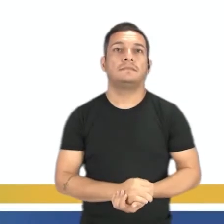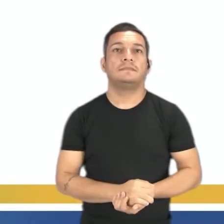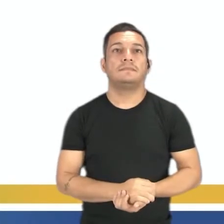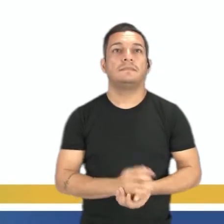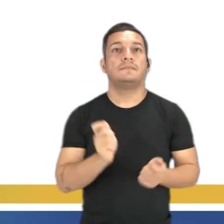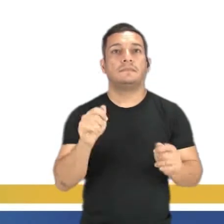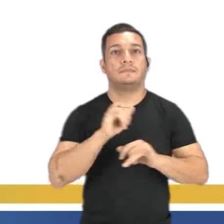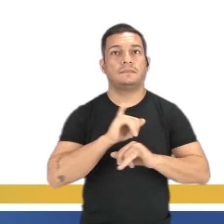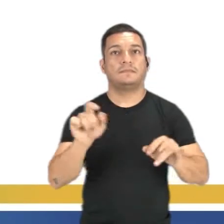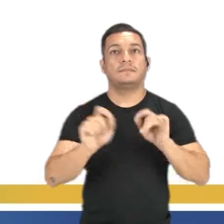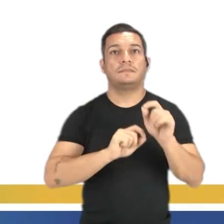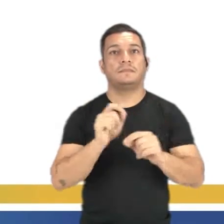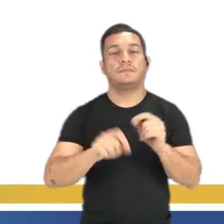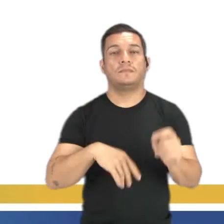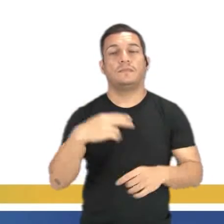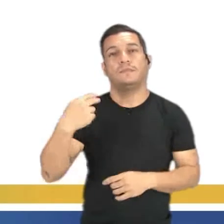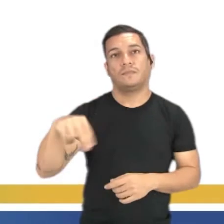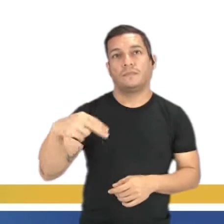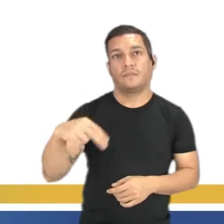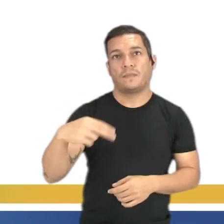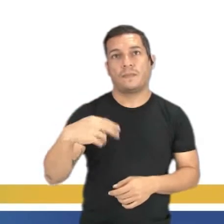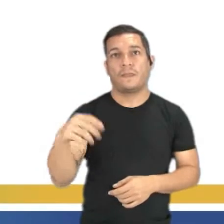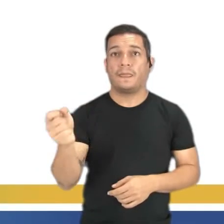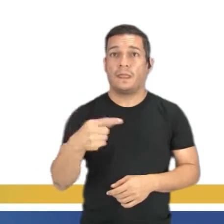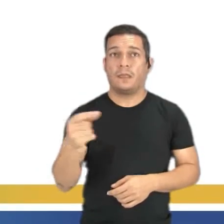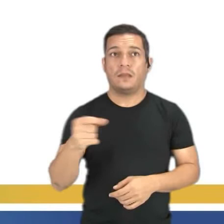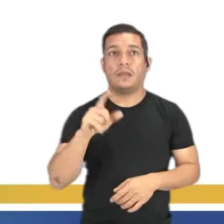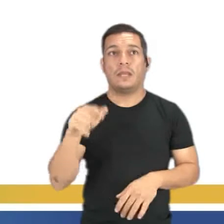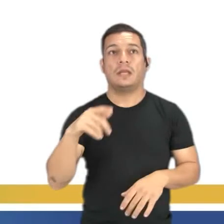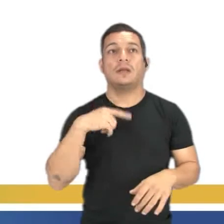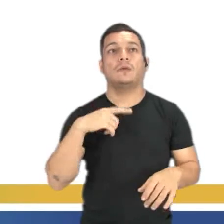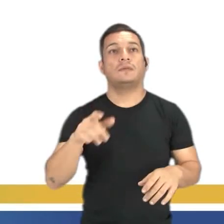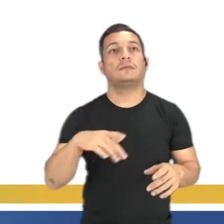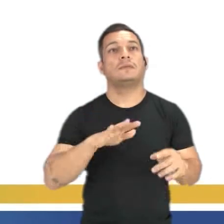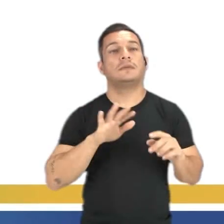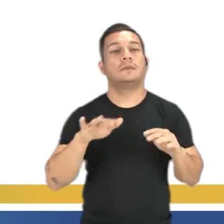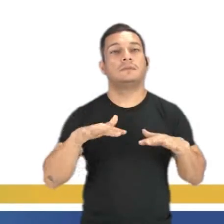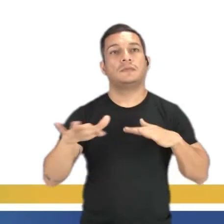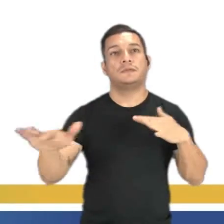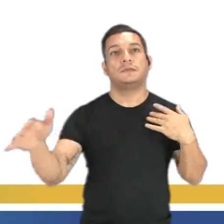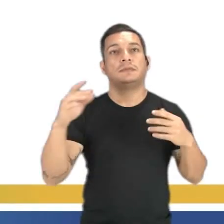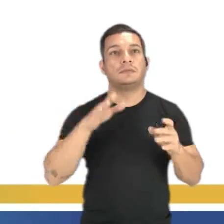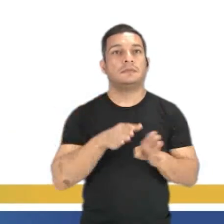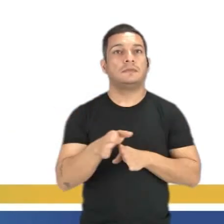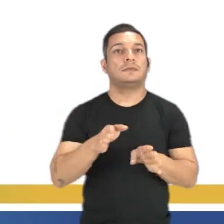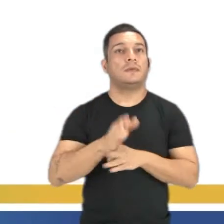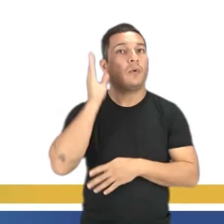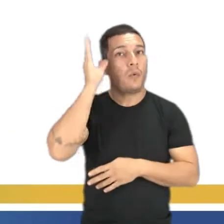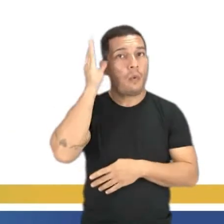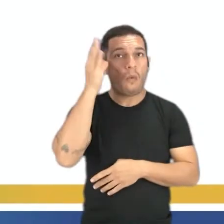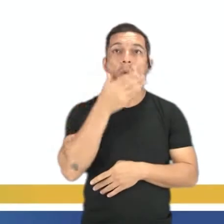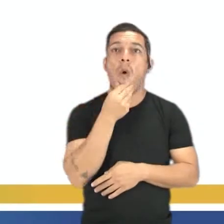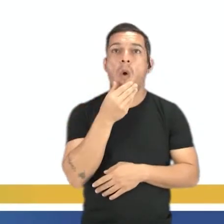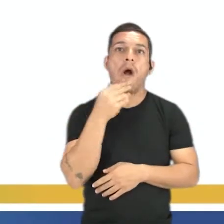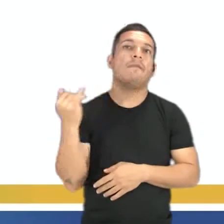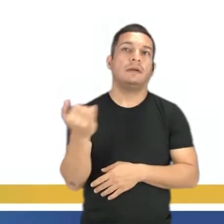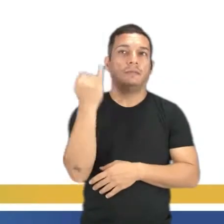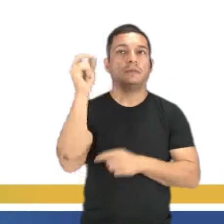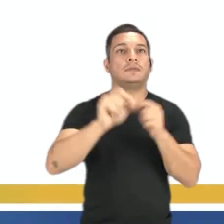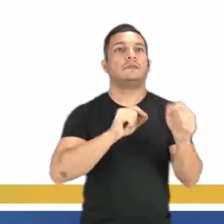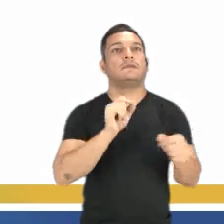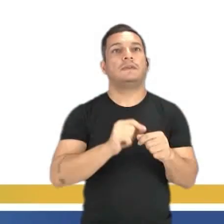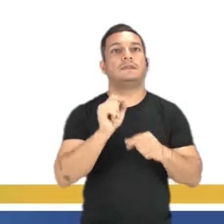Podemos afirmar que o anúncio relacionado ao novembro azul, movimento que busca conscientizar os homens sobre a